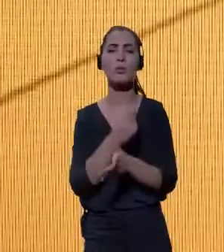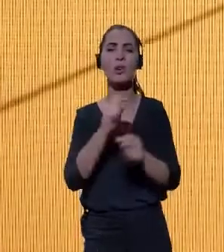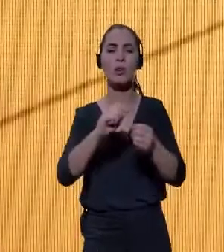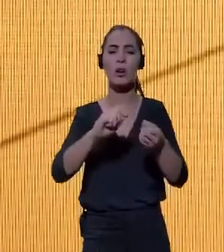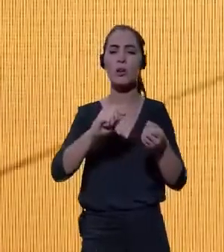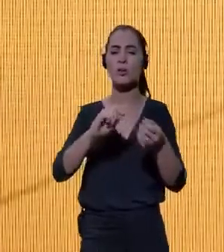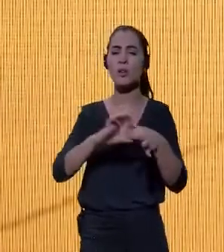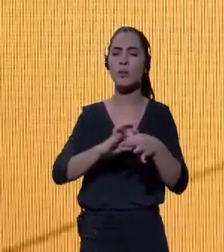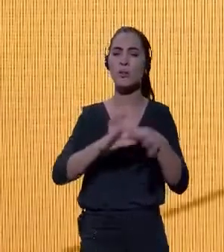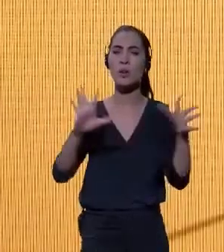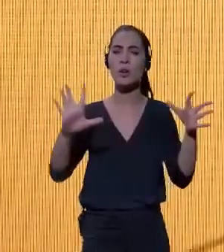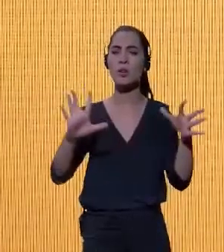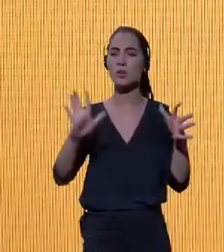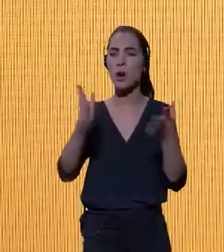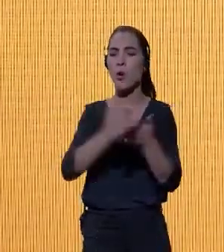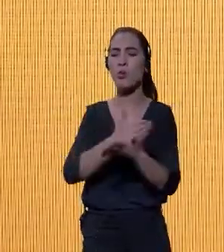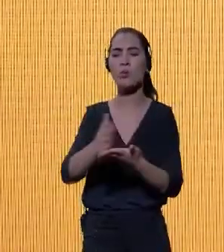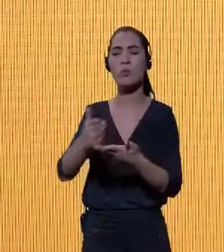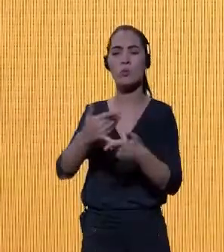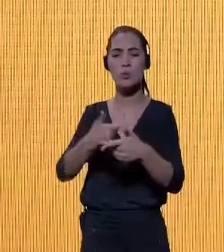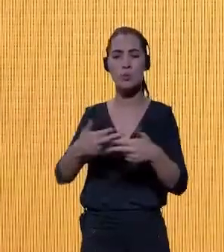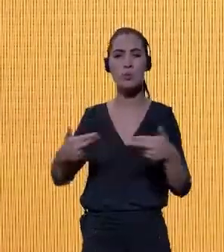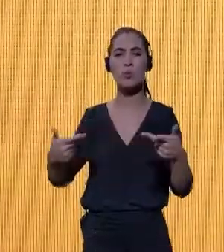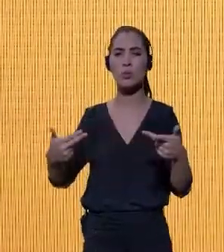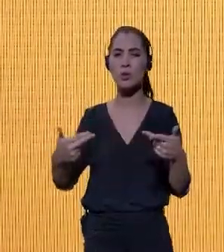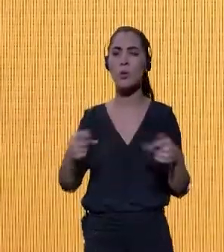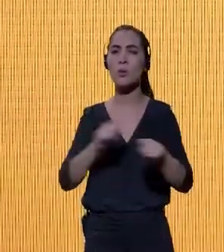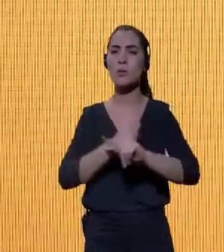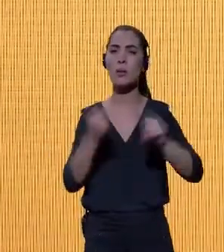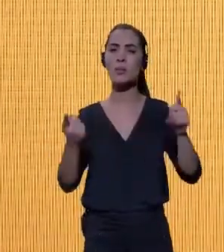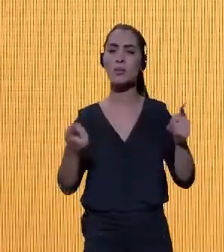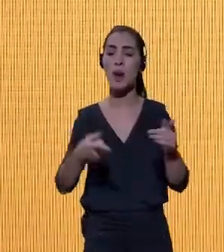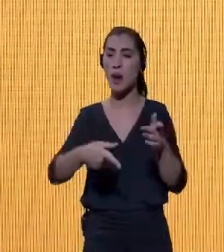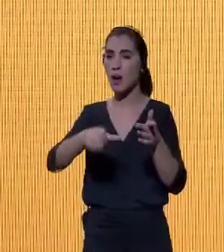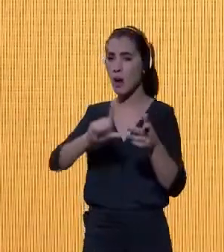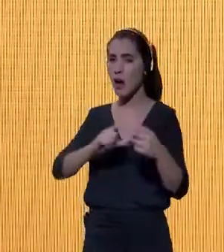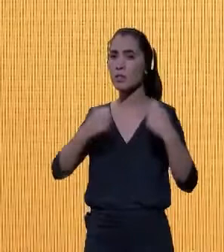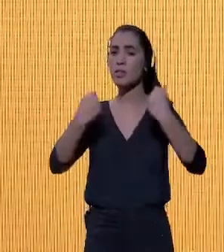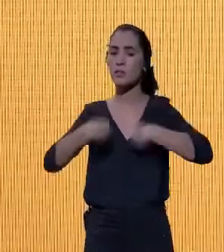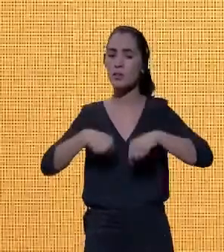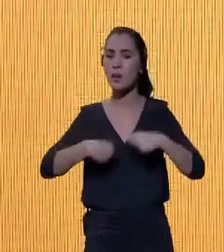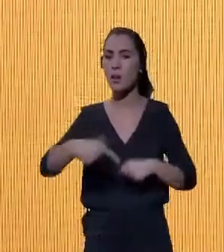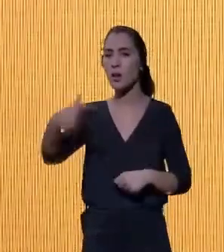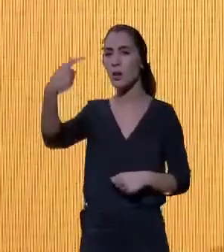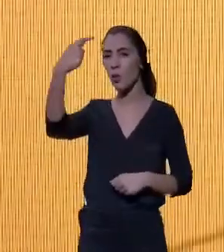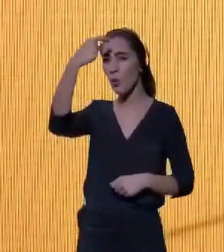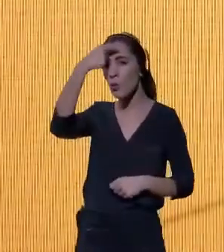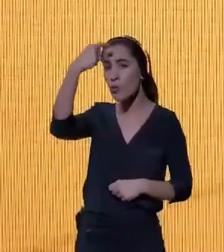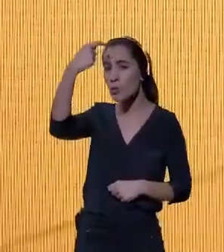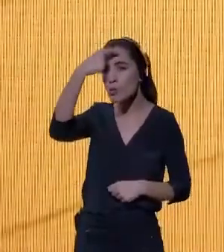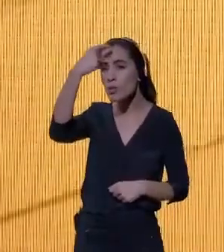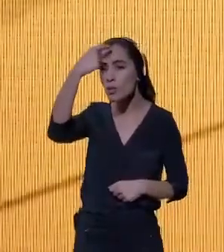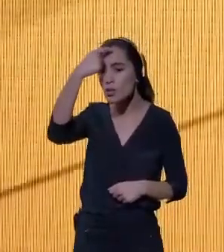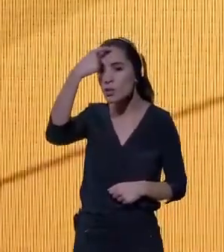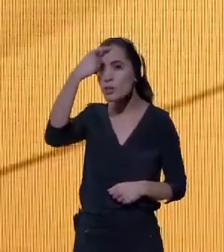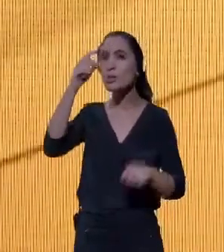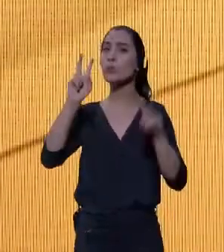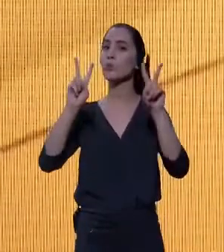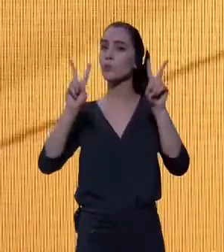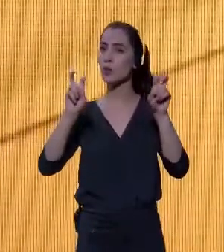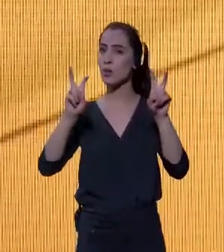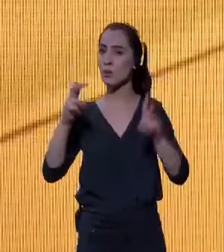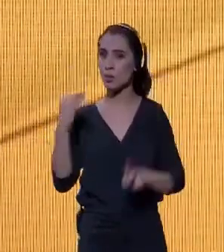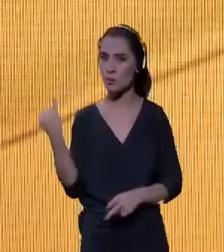ser implementadas, mas nós precisamos ter a consciência da relevância do tema para hoje e para o futuro,